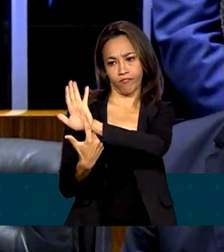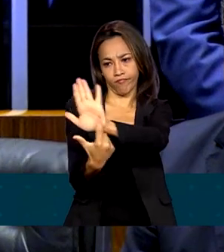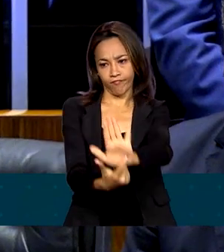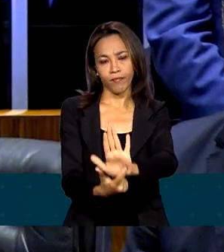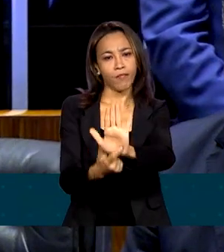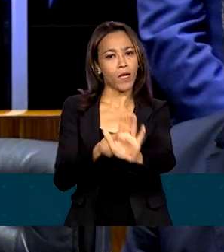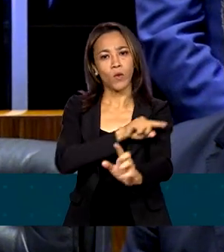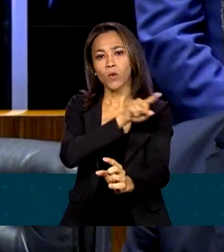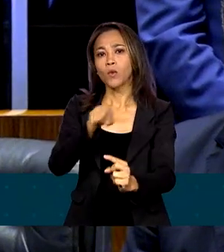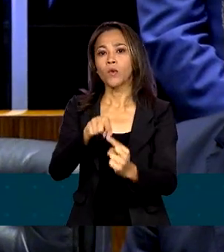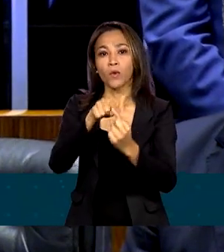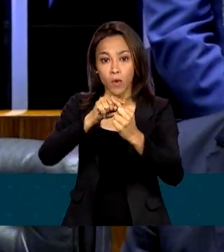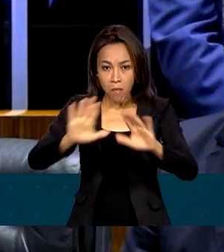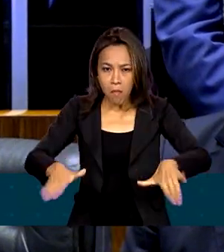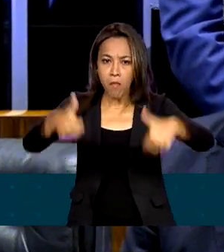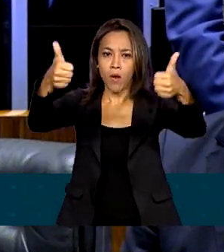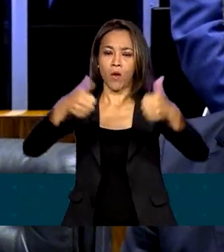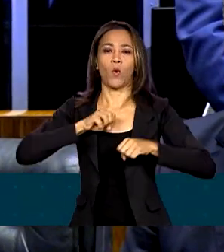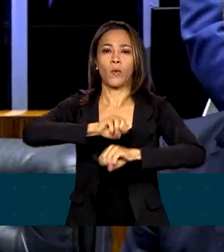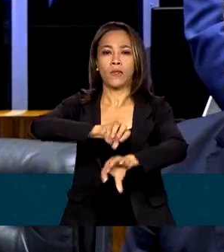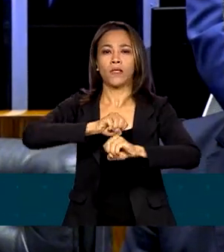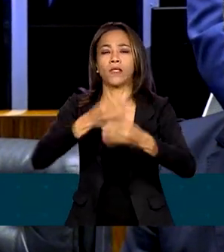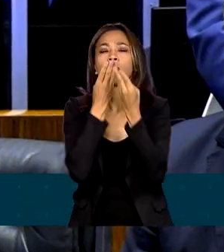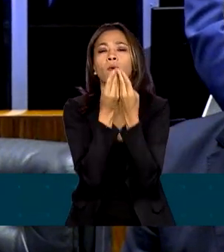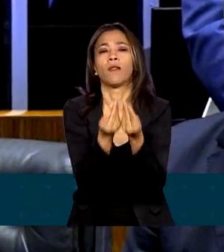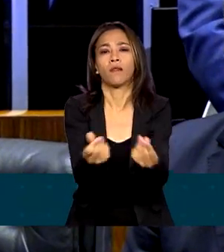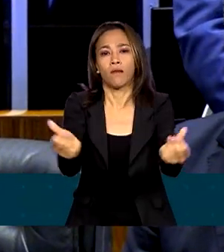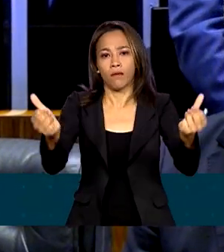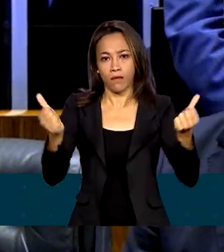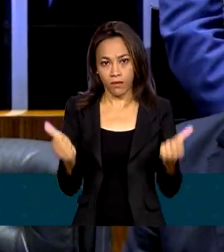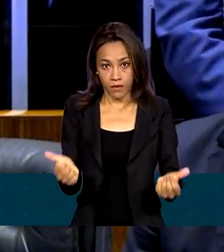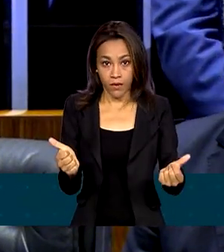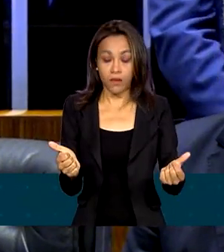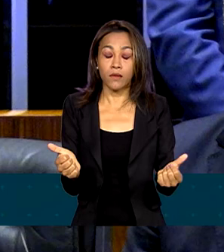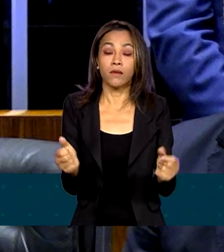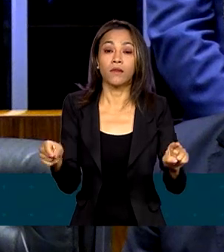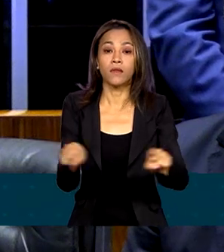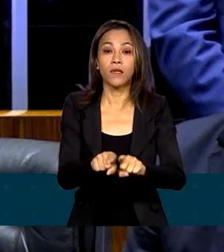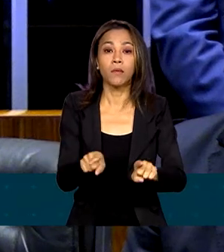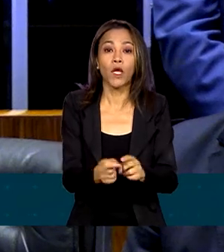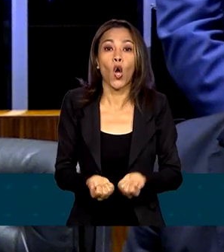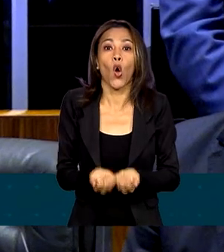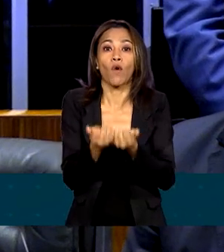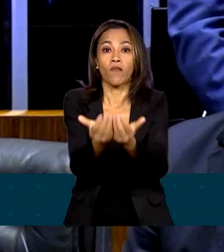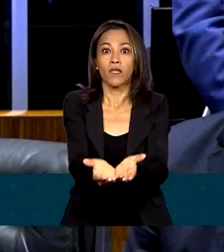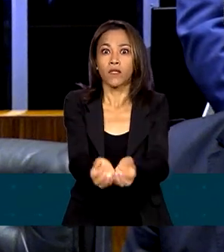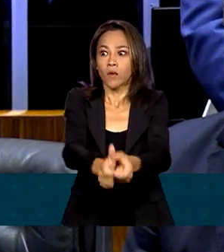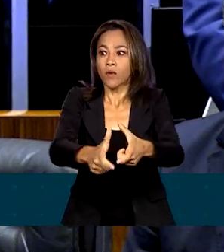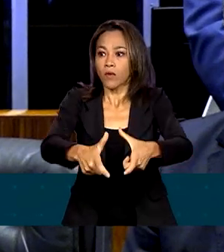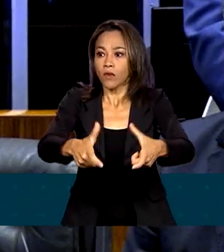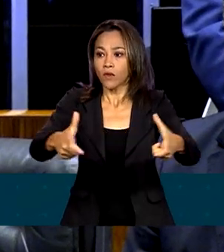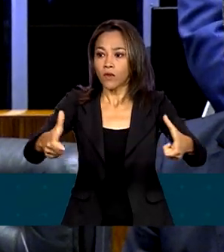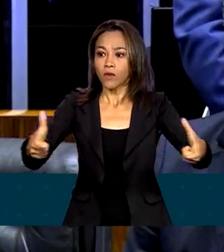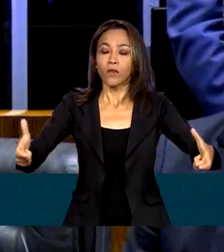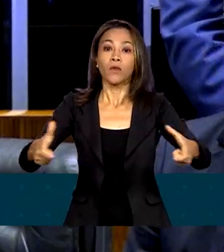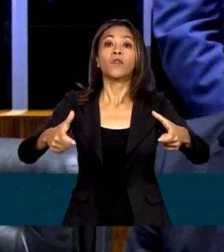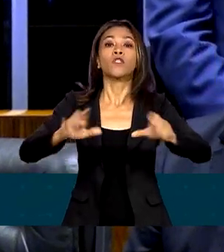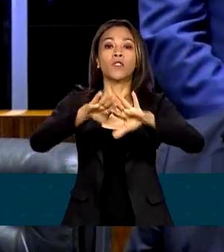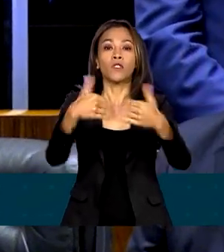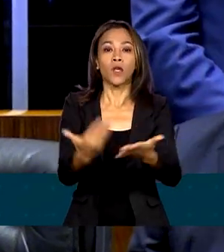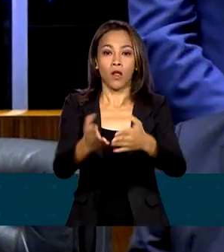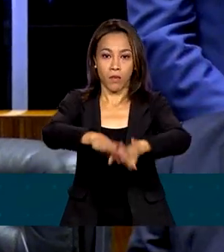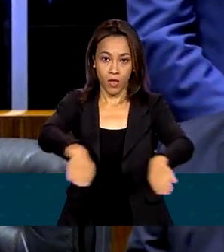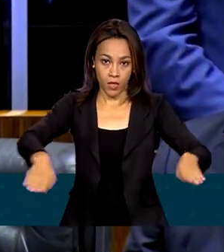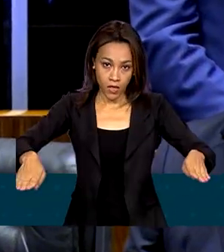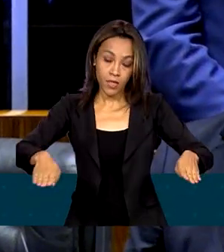da educação básica e assim como para ampliar a oferta de creches e expandir a